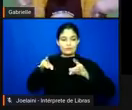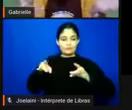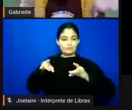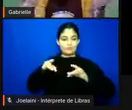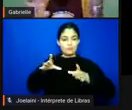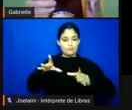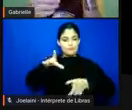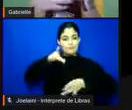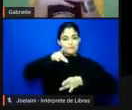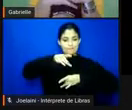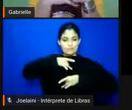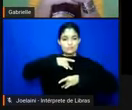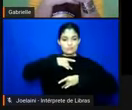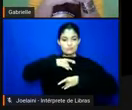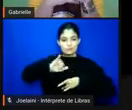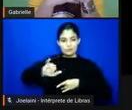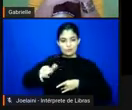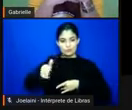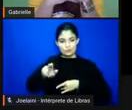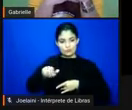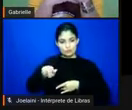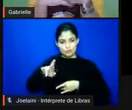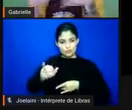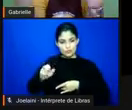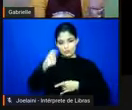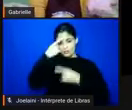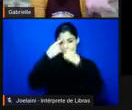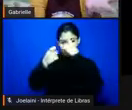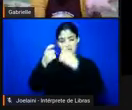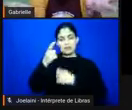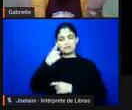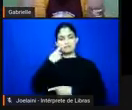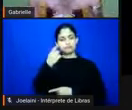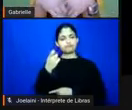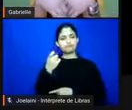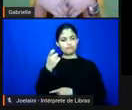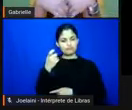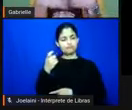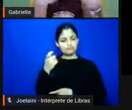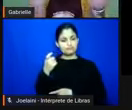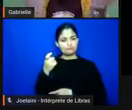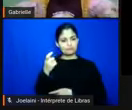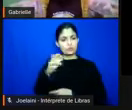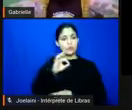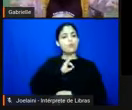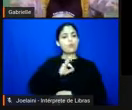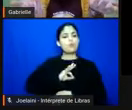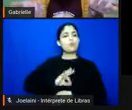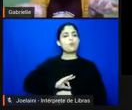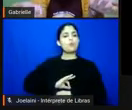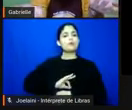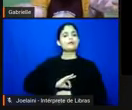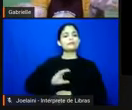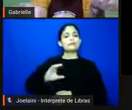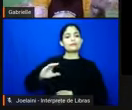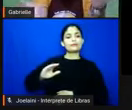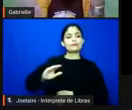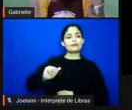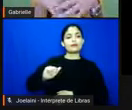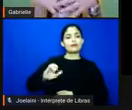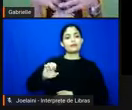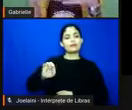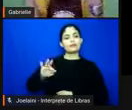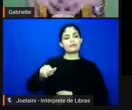E a ideia é muito interessante, né, é o padre Caetano, que era um padre do clero local, ele quer,